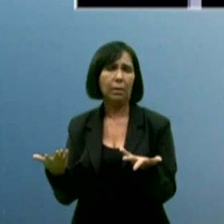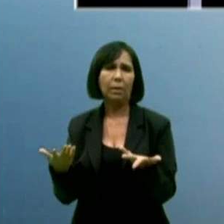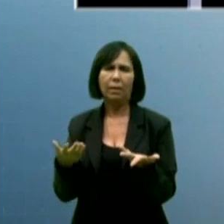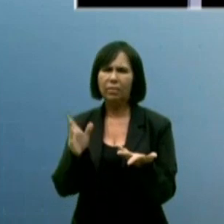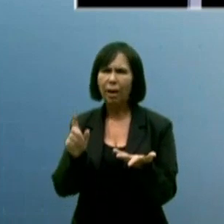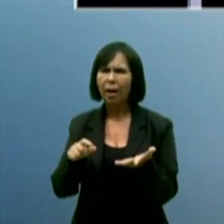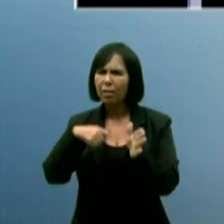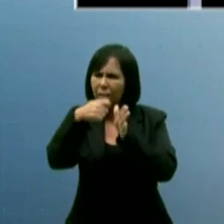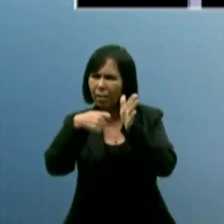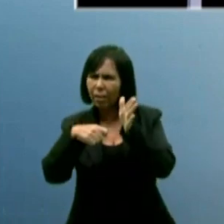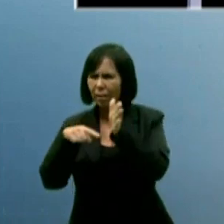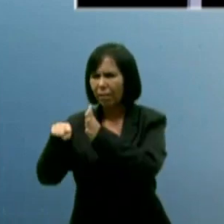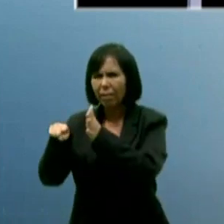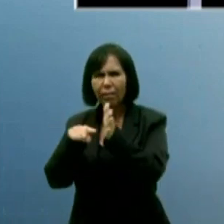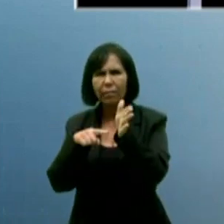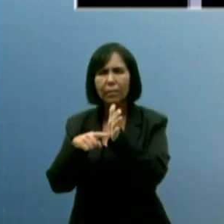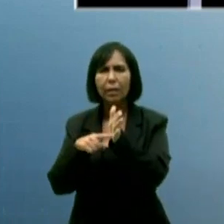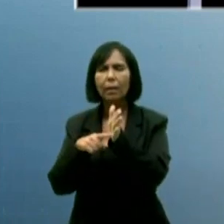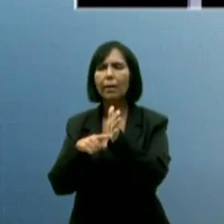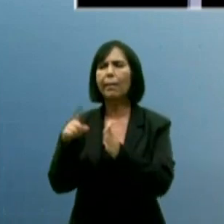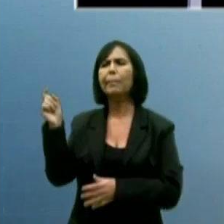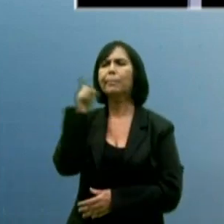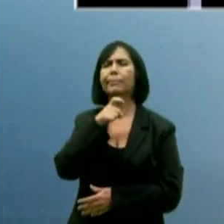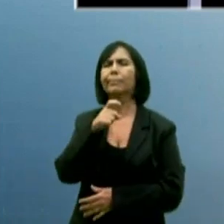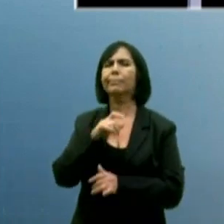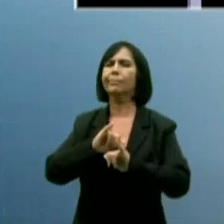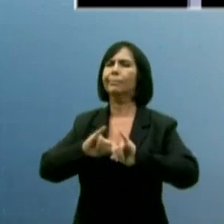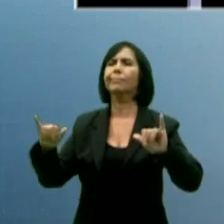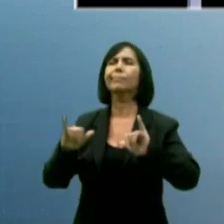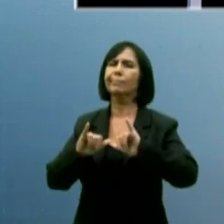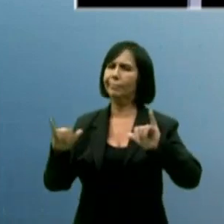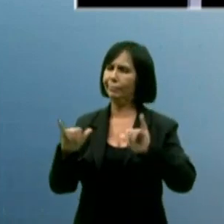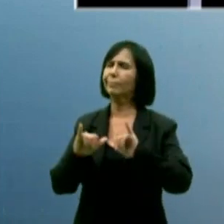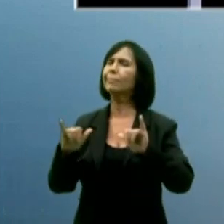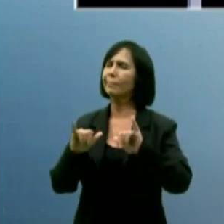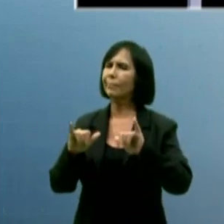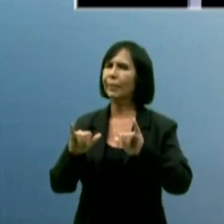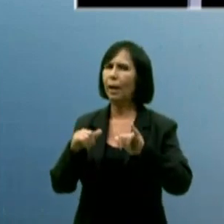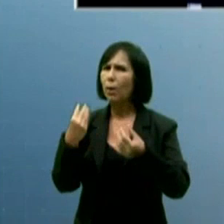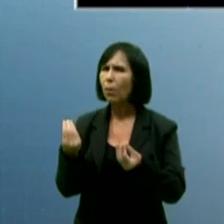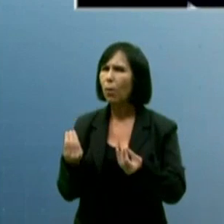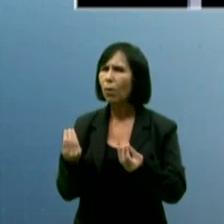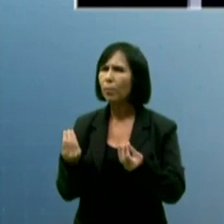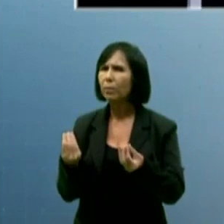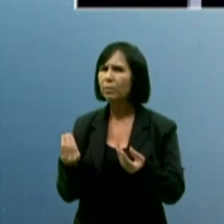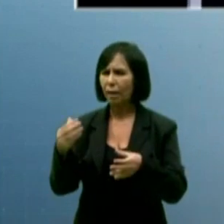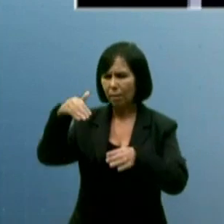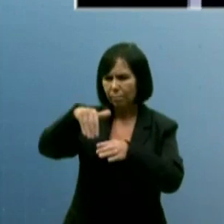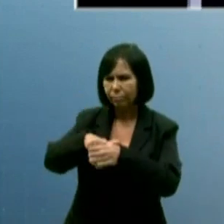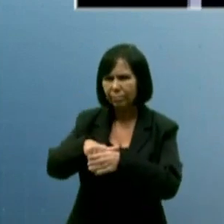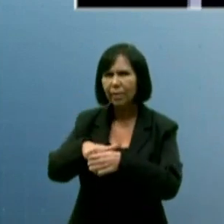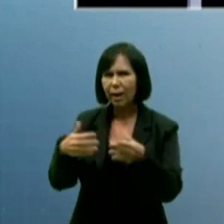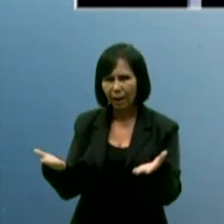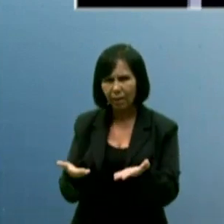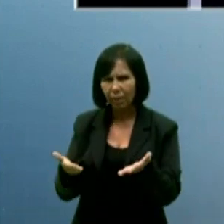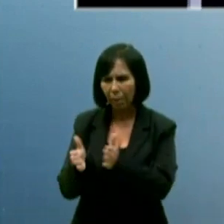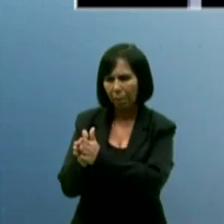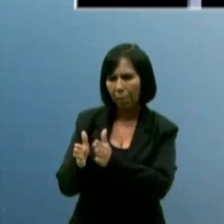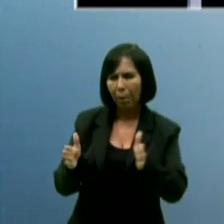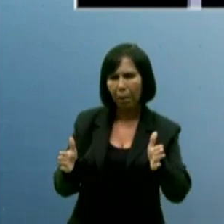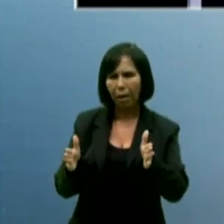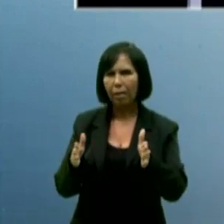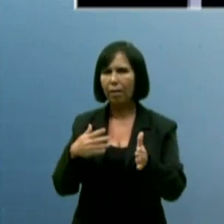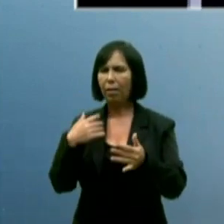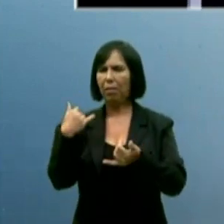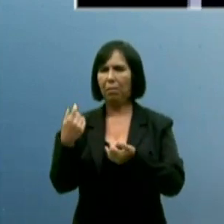mostrando que é um inverdade. Fake news nesse processo eleitoral está virando brincadeira. E a gente tem que tratar as pessoas